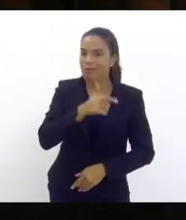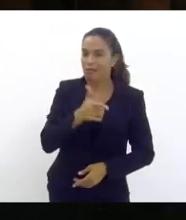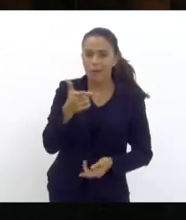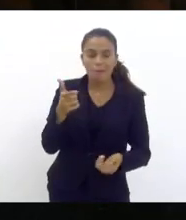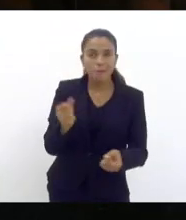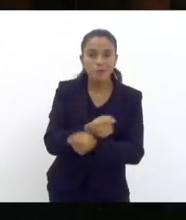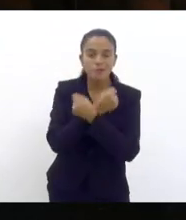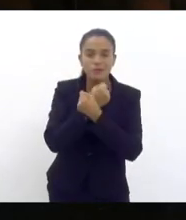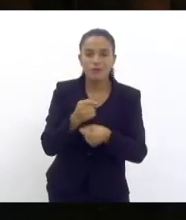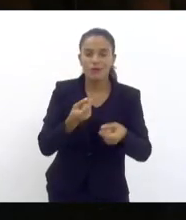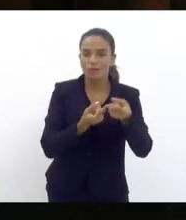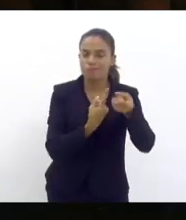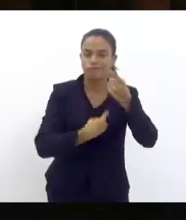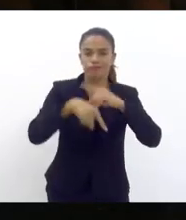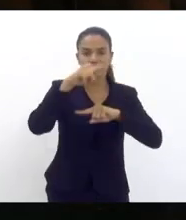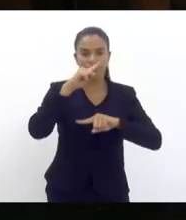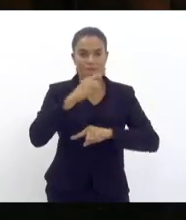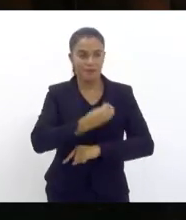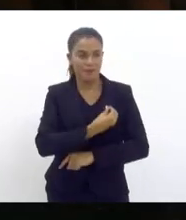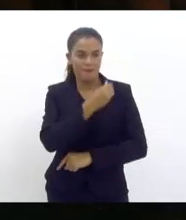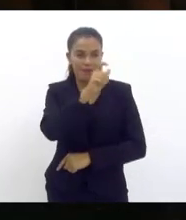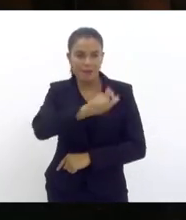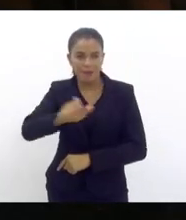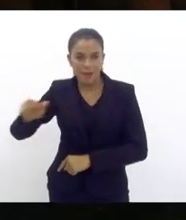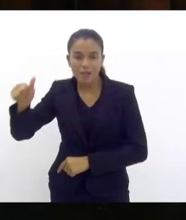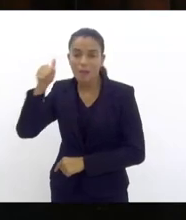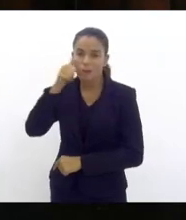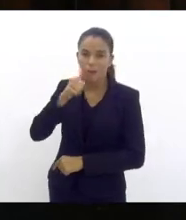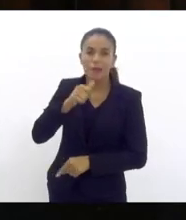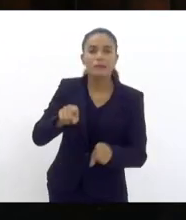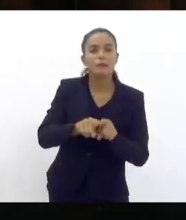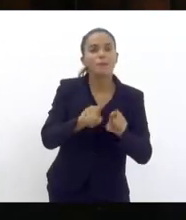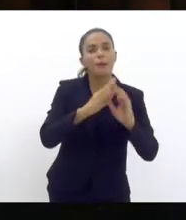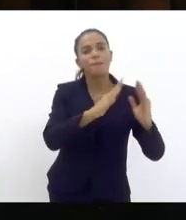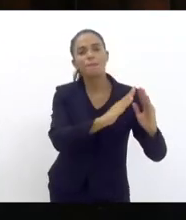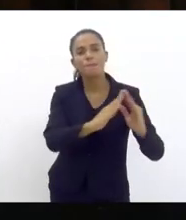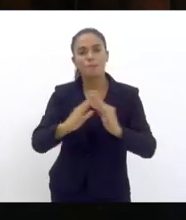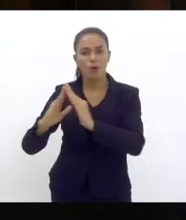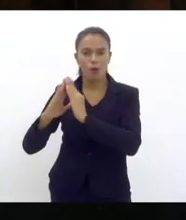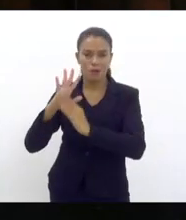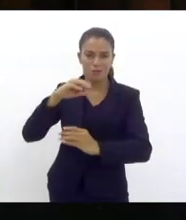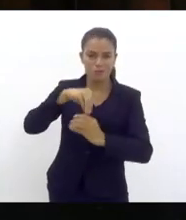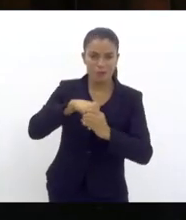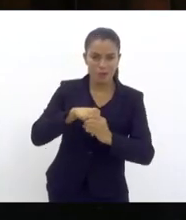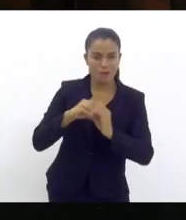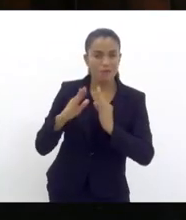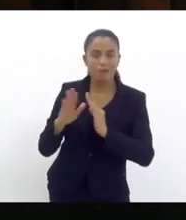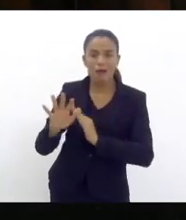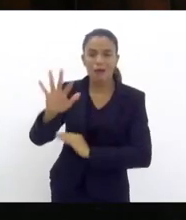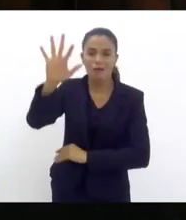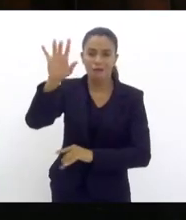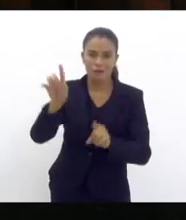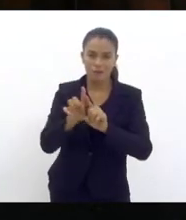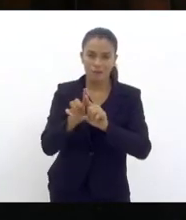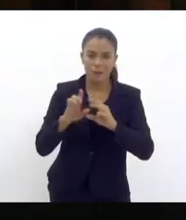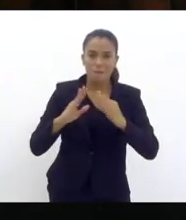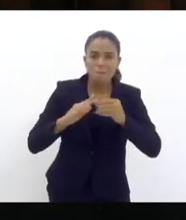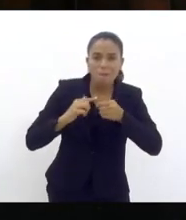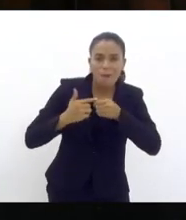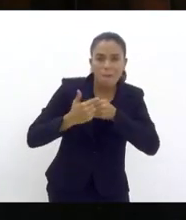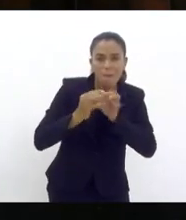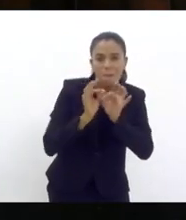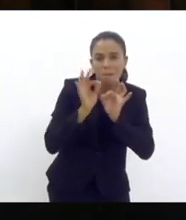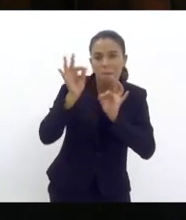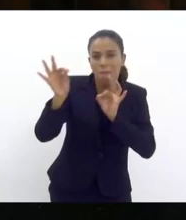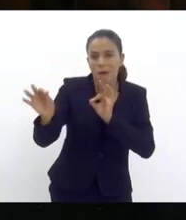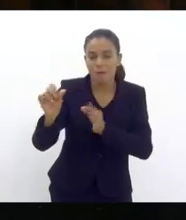na vida dessa mulher, na vida de cada morador dentro da favela e da periferia. Agora, o que é reversível